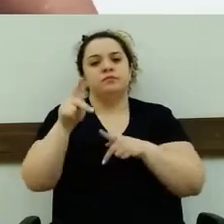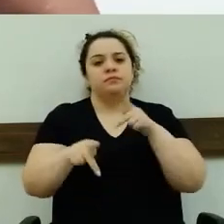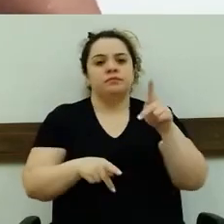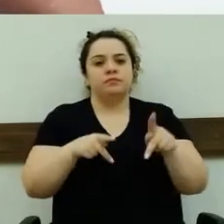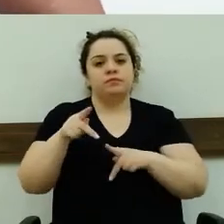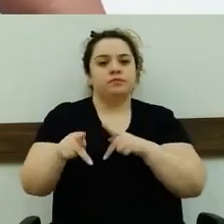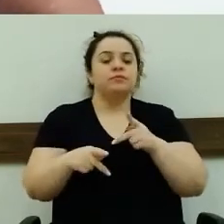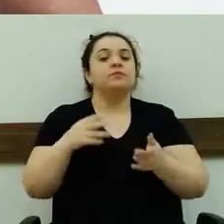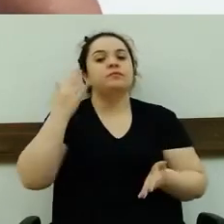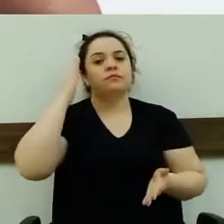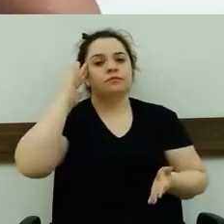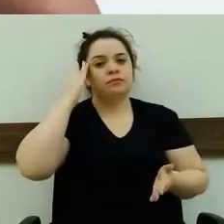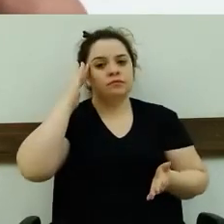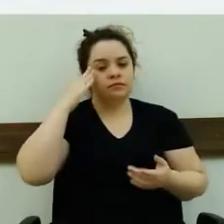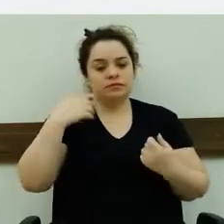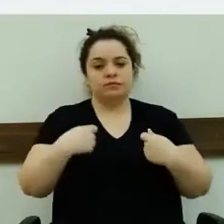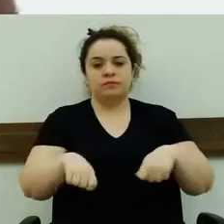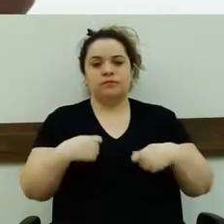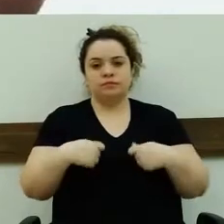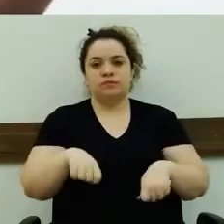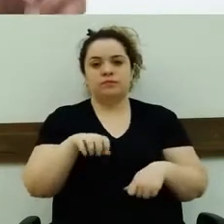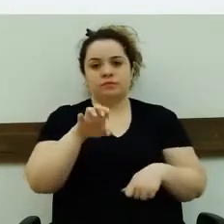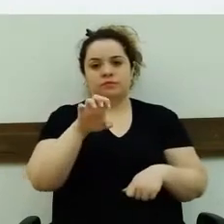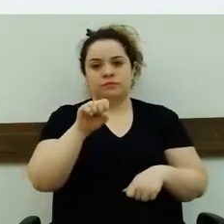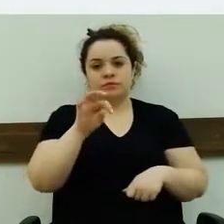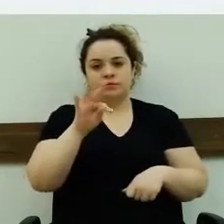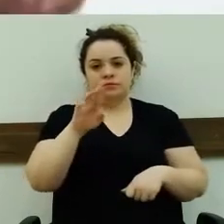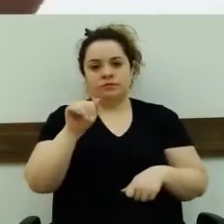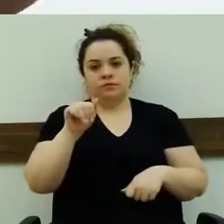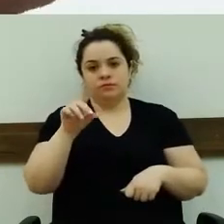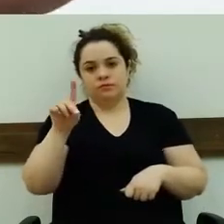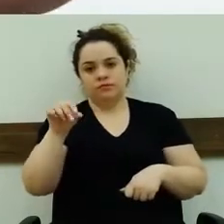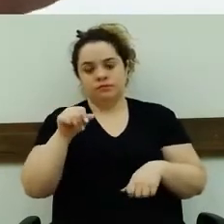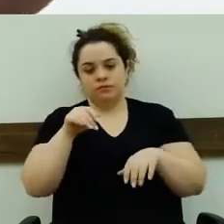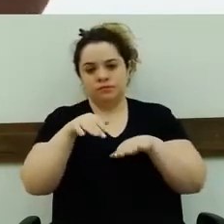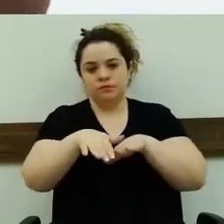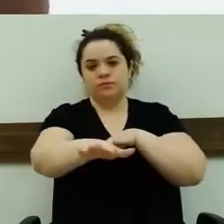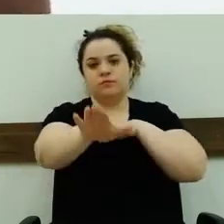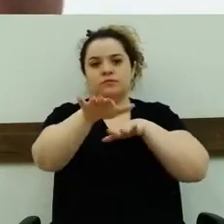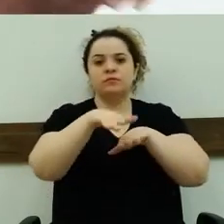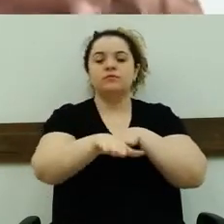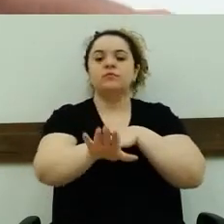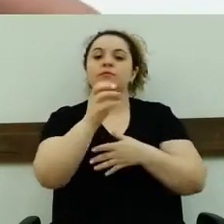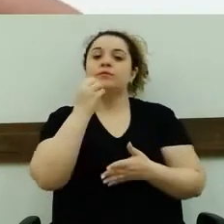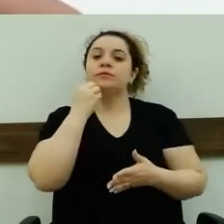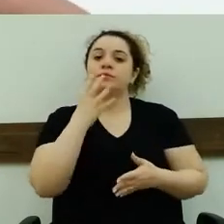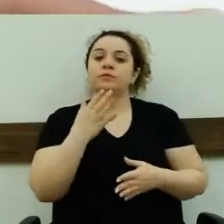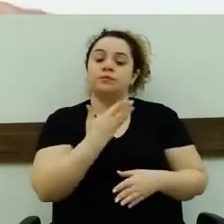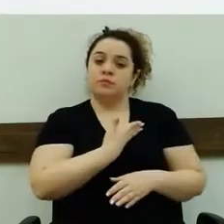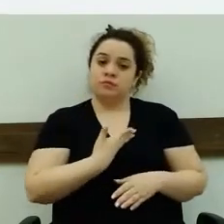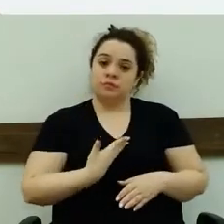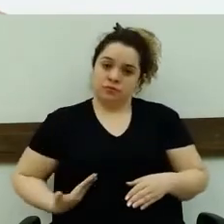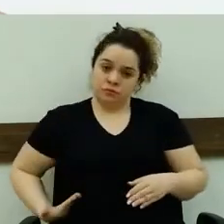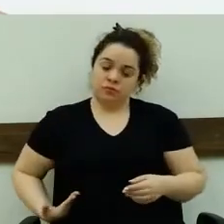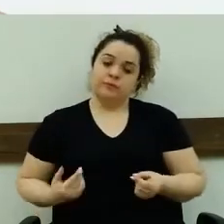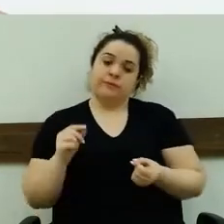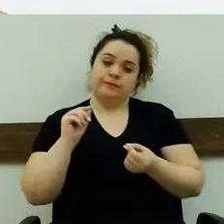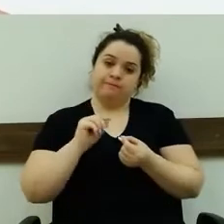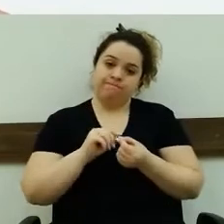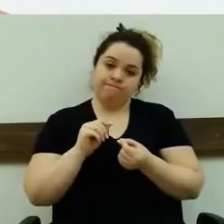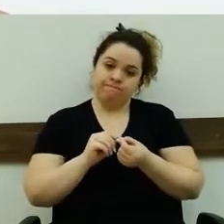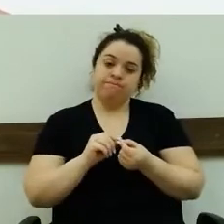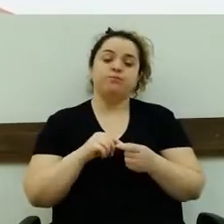boas estradas, claro, mas o governo faz estrada e depois passa para as empresas